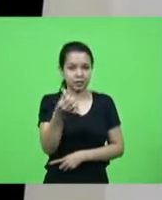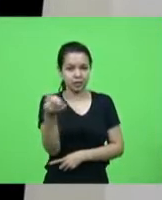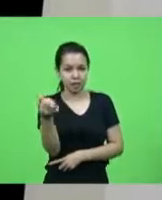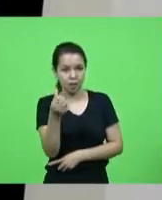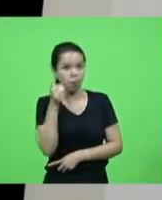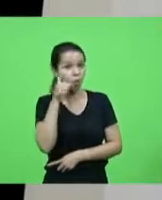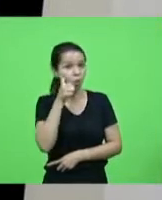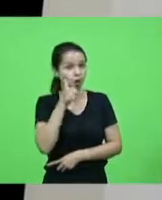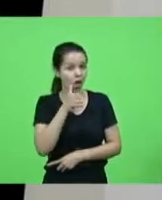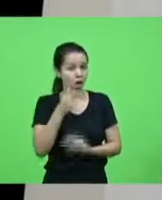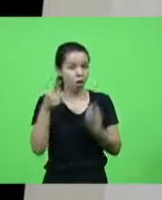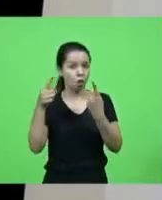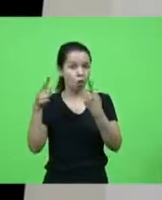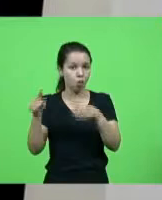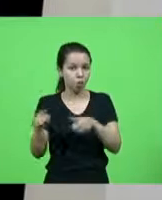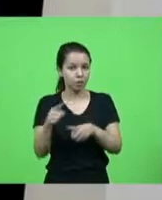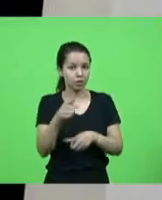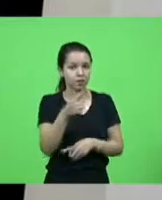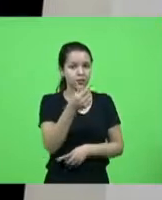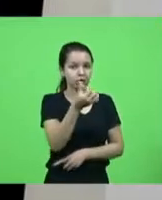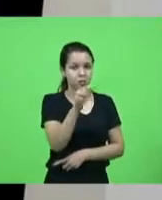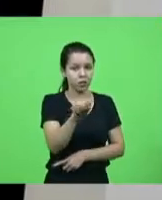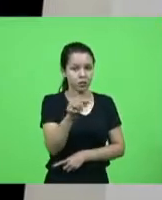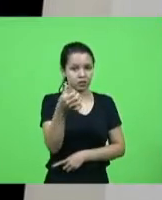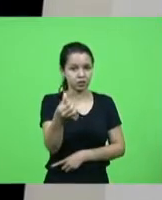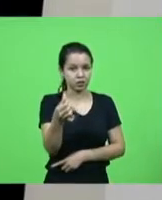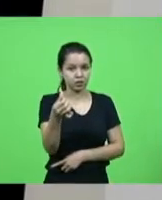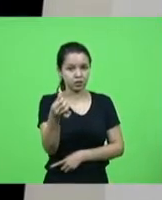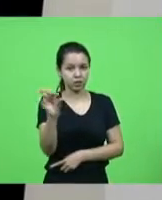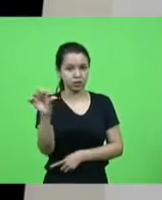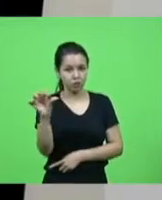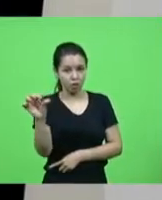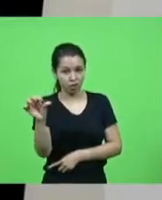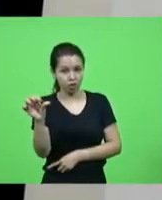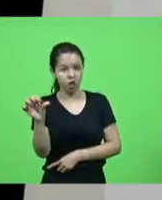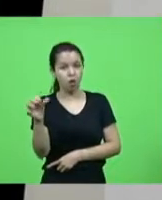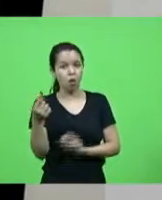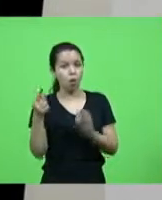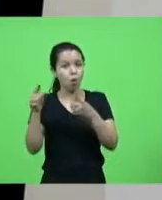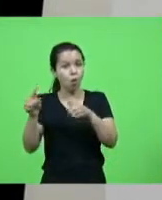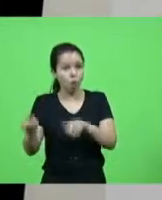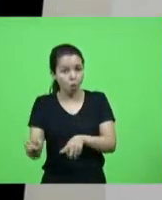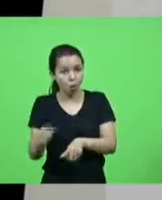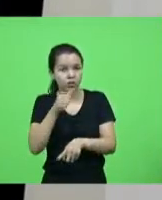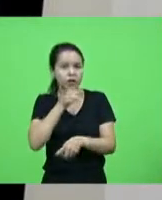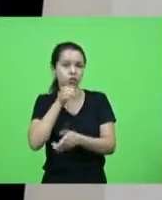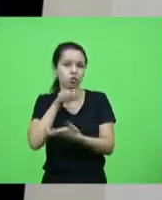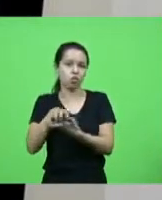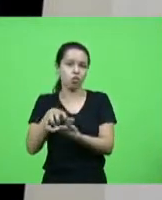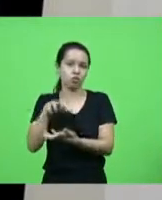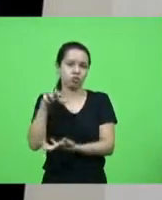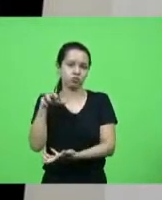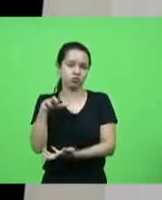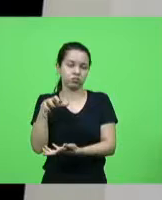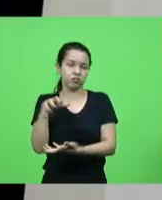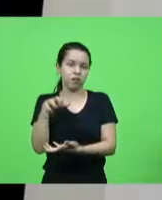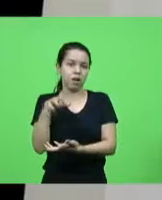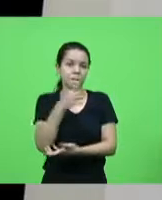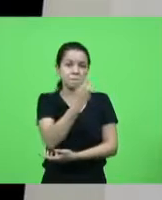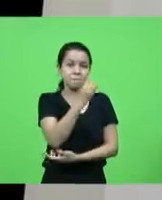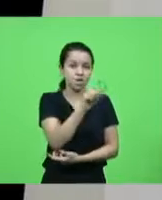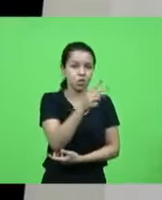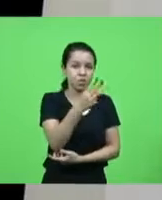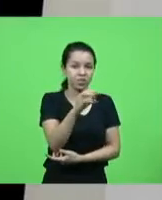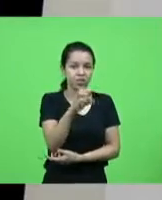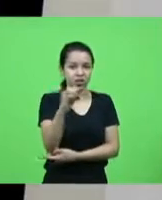mulher 6.669 casos contra idoso olha esses dados que interessante foram 1030 de 1 a 4 anos